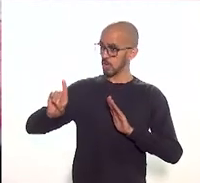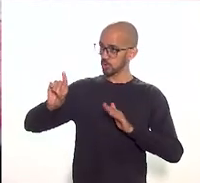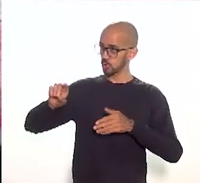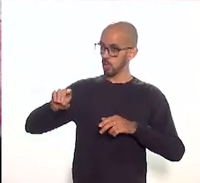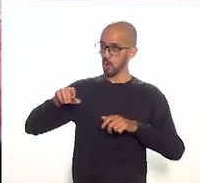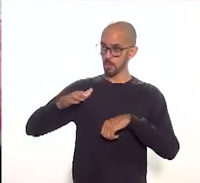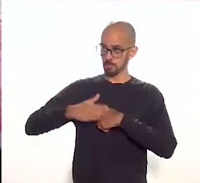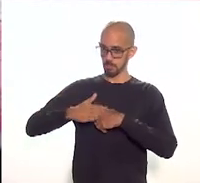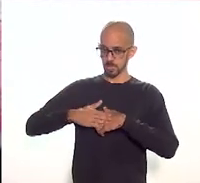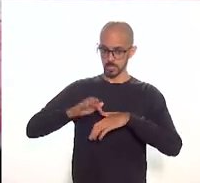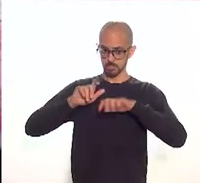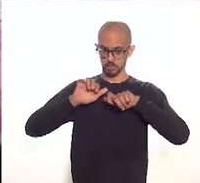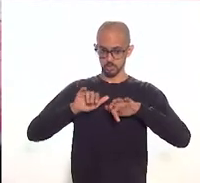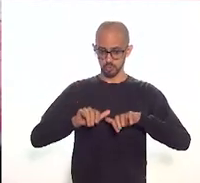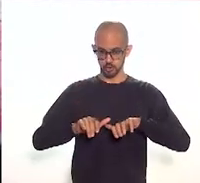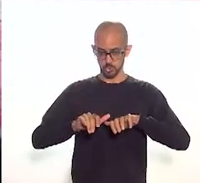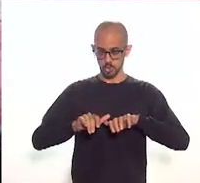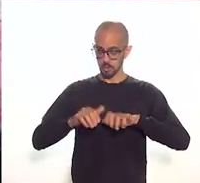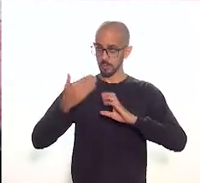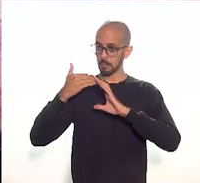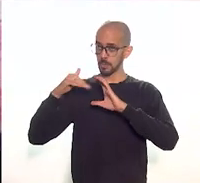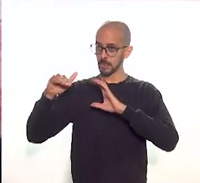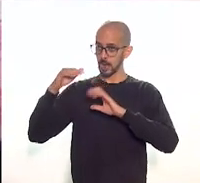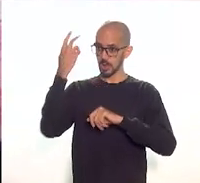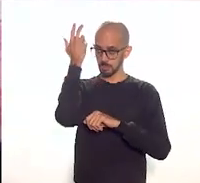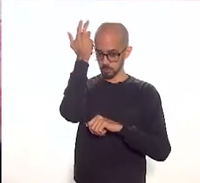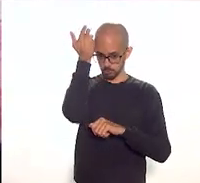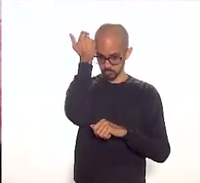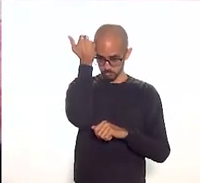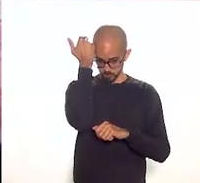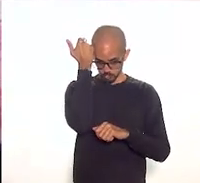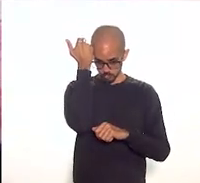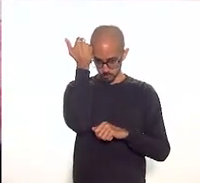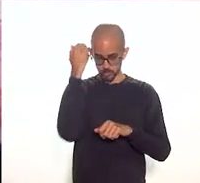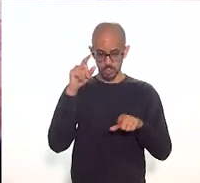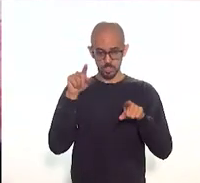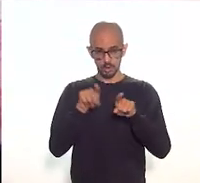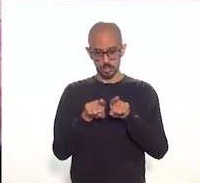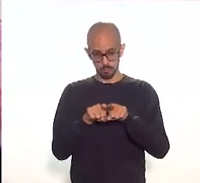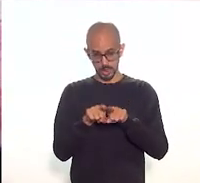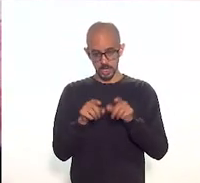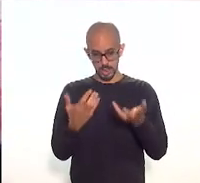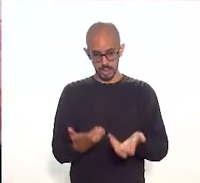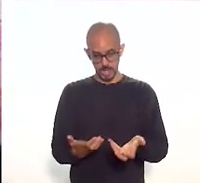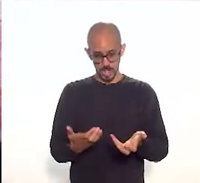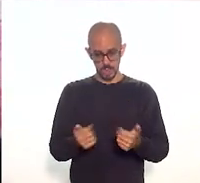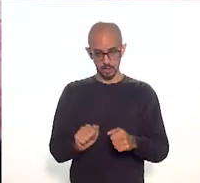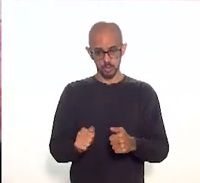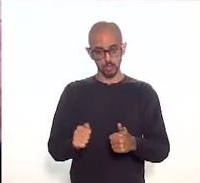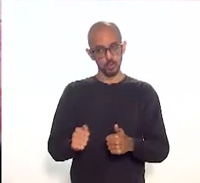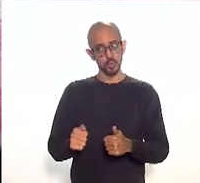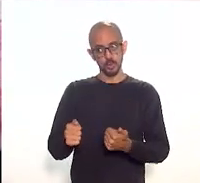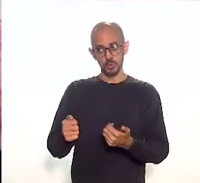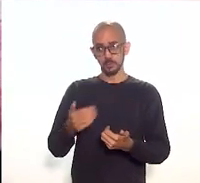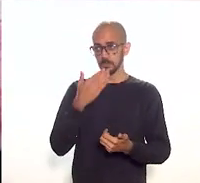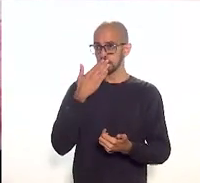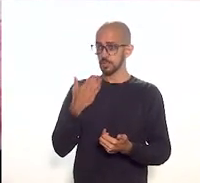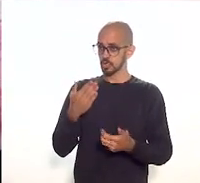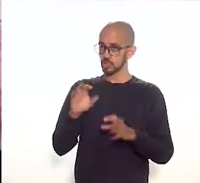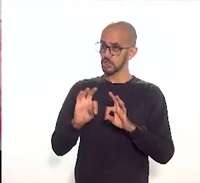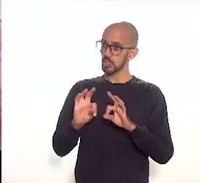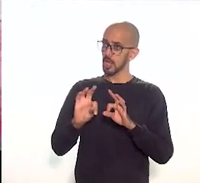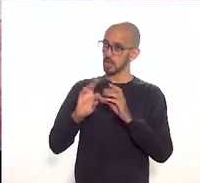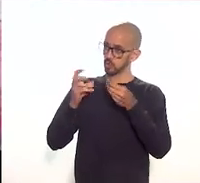encaminhado ao senhor Elio Marco, ele, e gostaríamos de chamar a atenção justamente para as ponderações que constam nesse